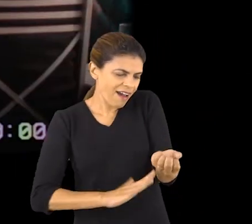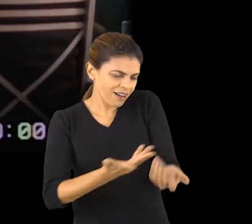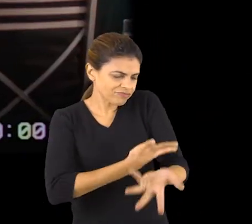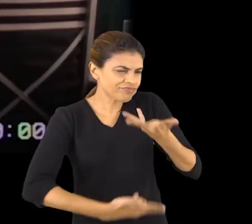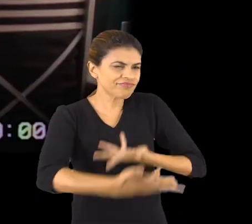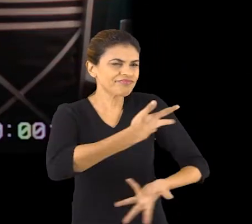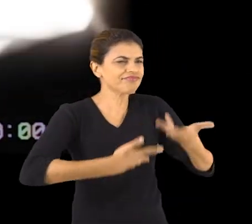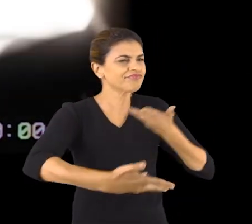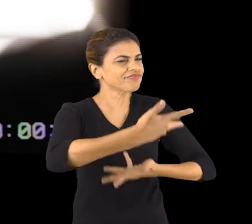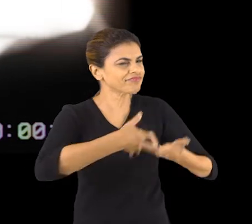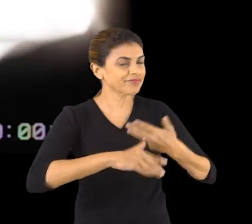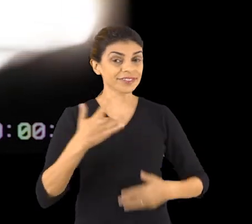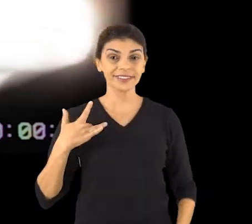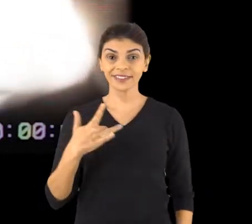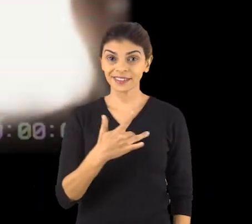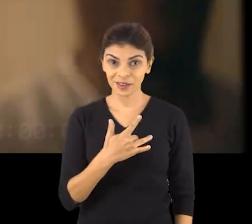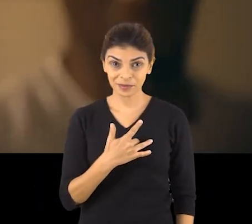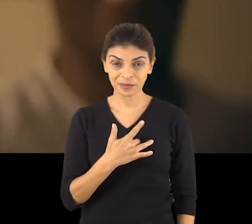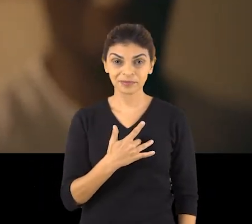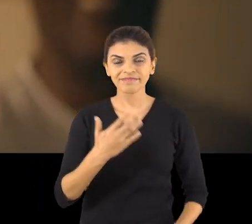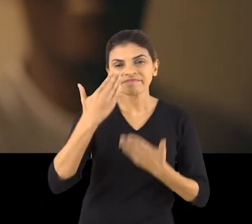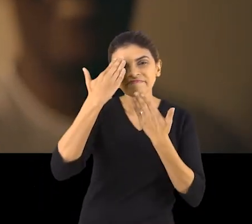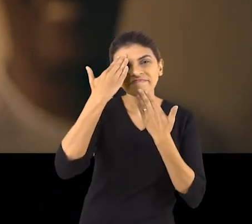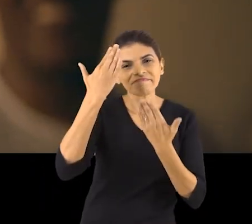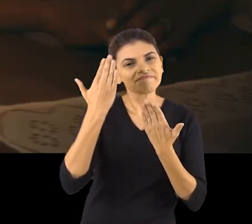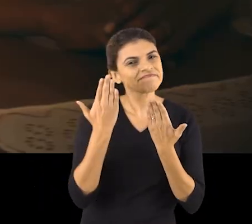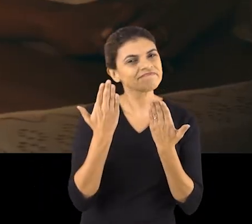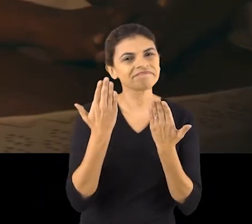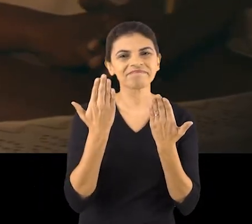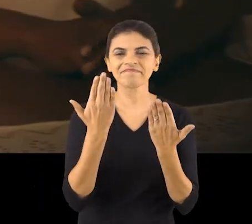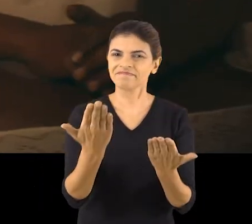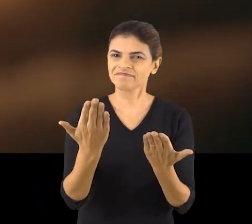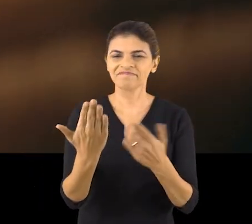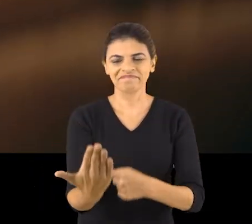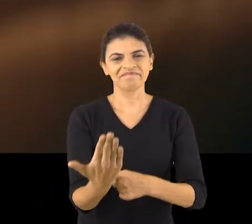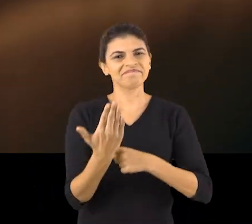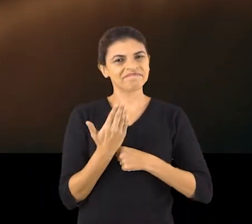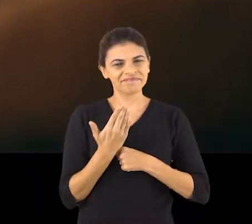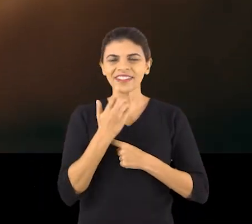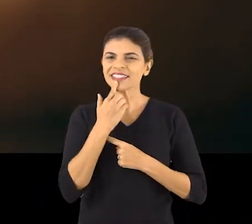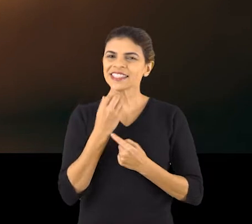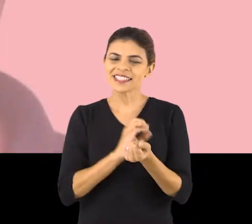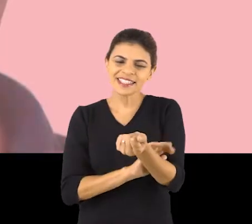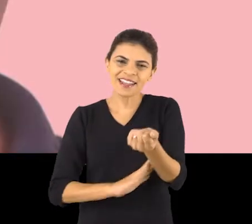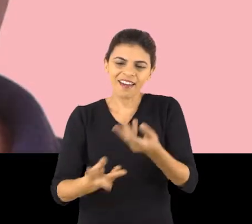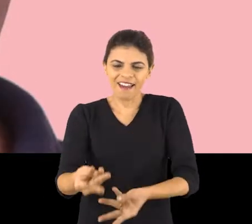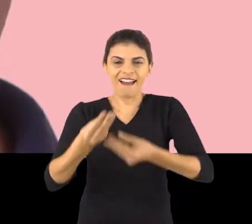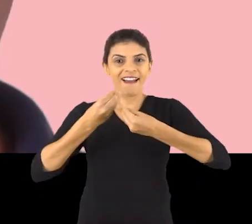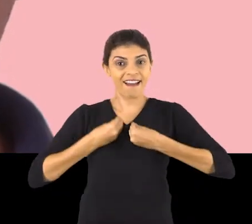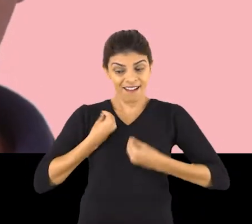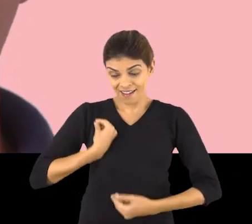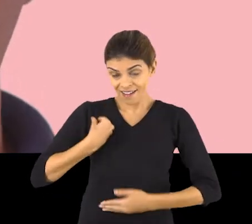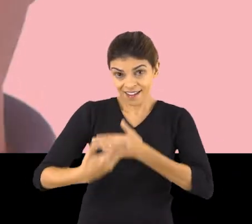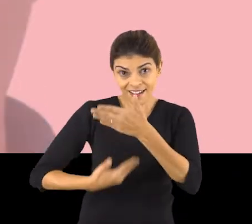precisa ser compartilhado. Saúde! Agora eu agradeço mais uma vez a você que é doador de sangue por tudo o que